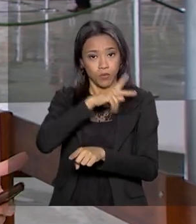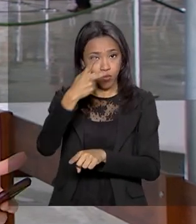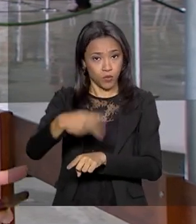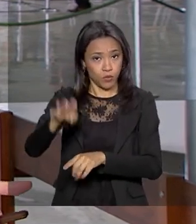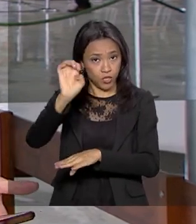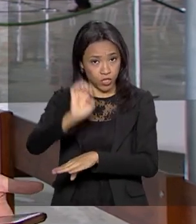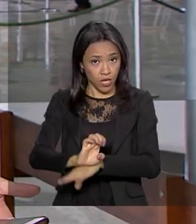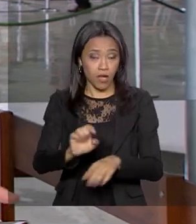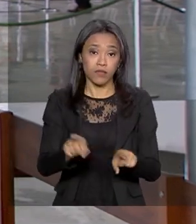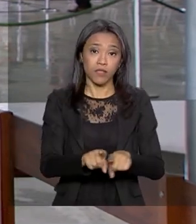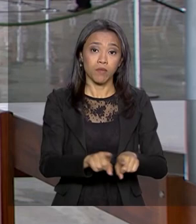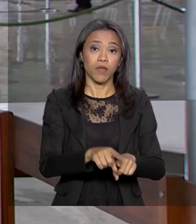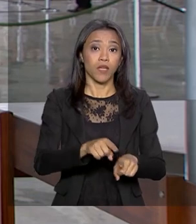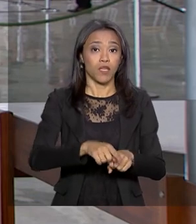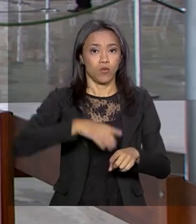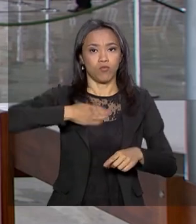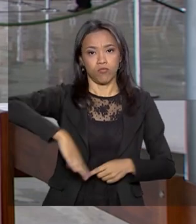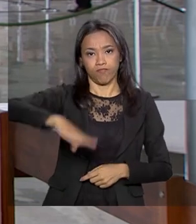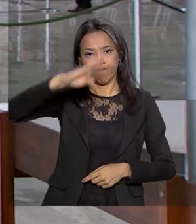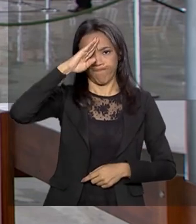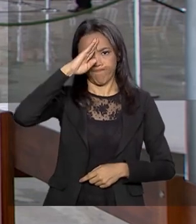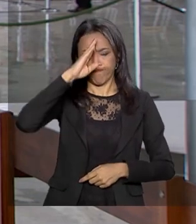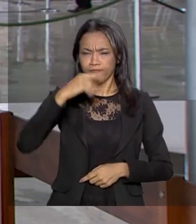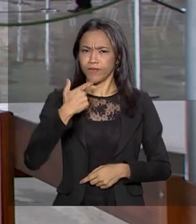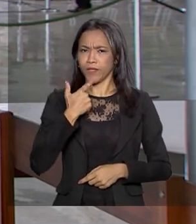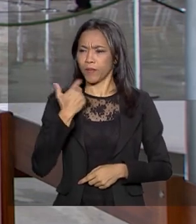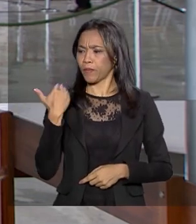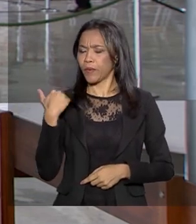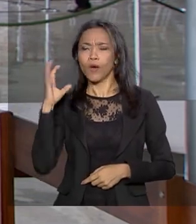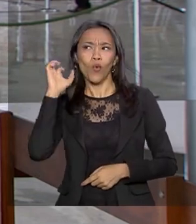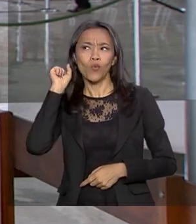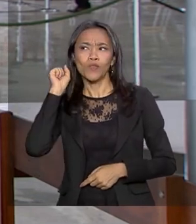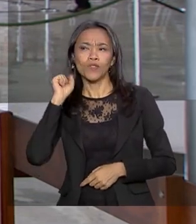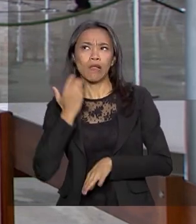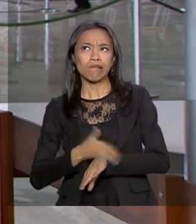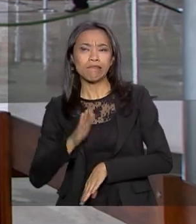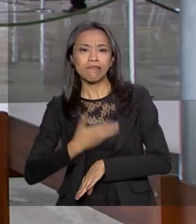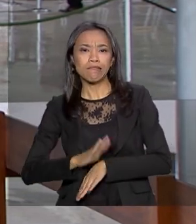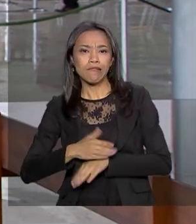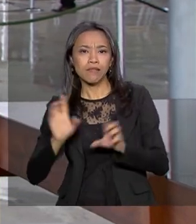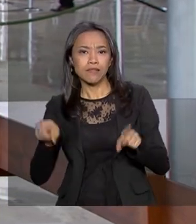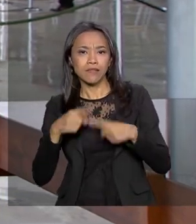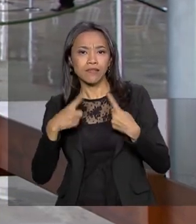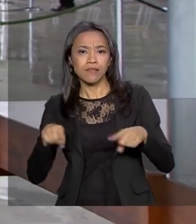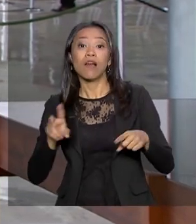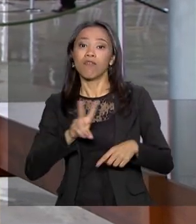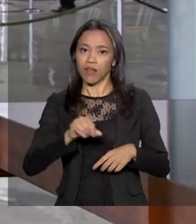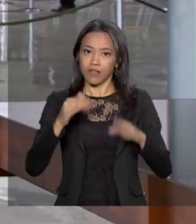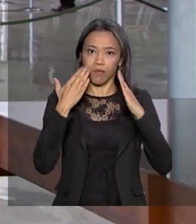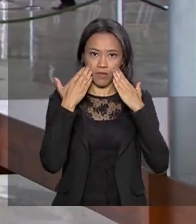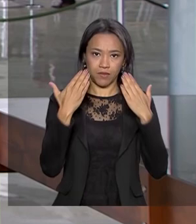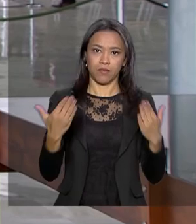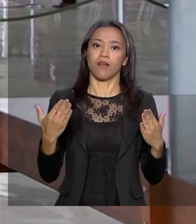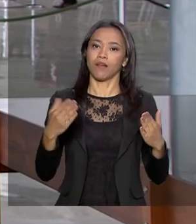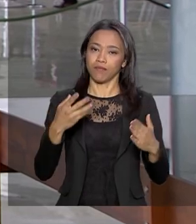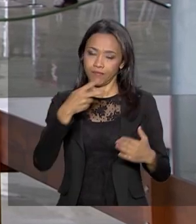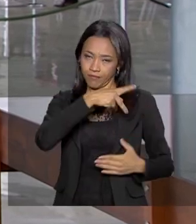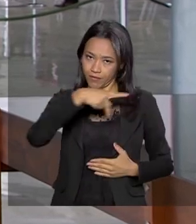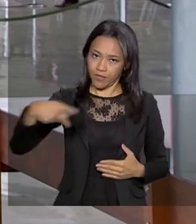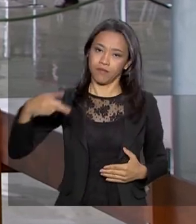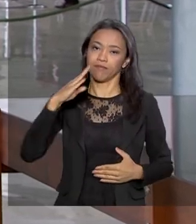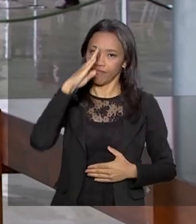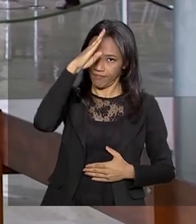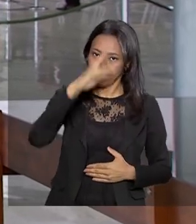Exército. Agora há pouco a gente estava ouvindo aqui esses jovens ensaiando, mas daqui a pouquinho essa apresentação será feita para o presidente. Também estão na